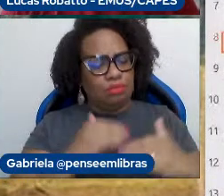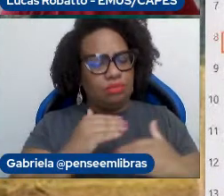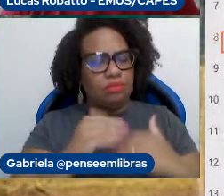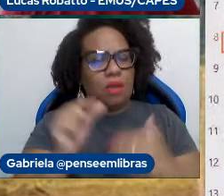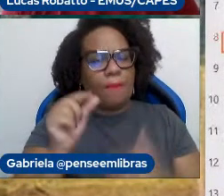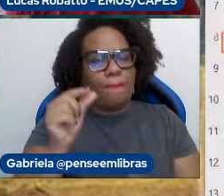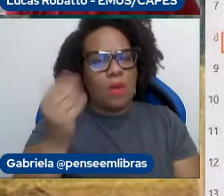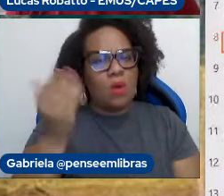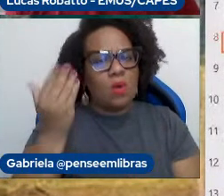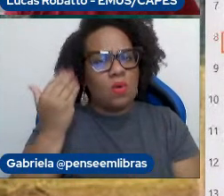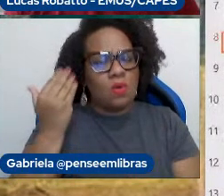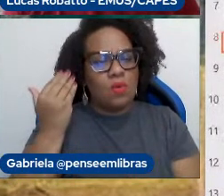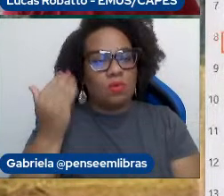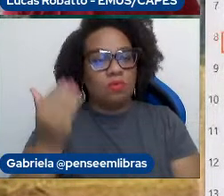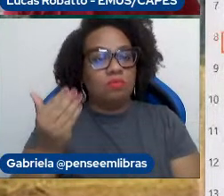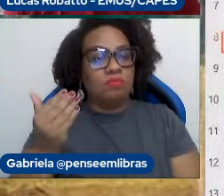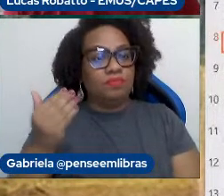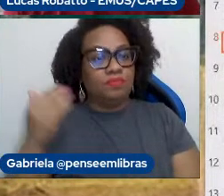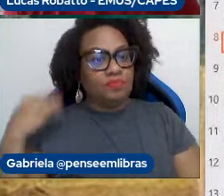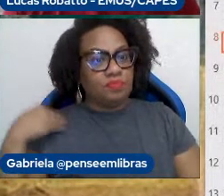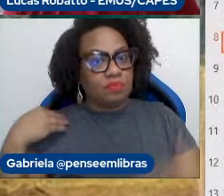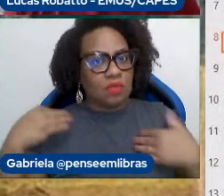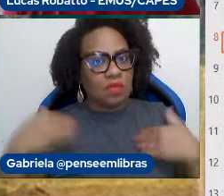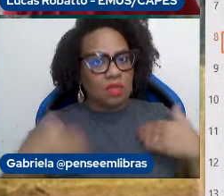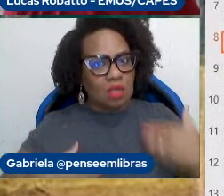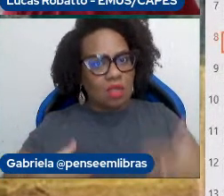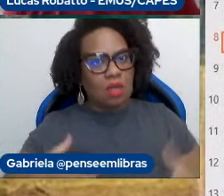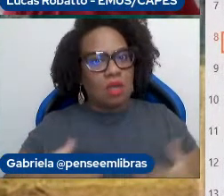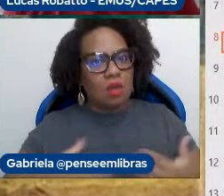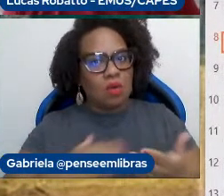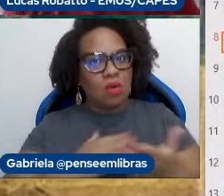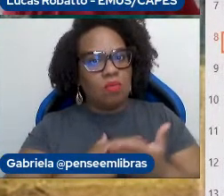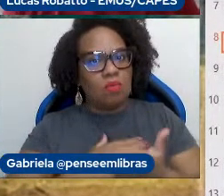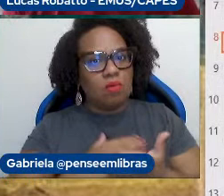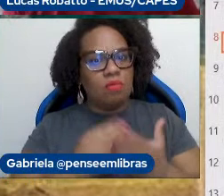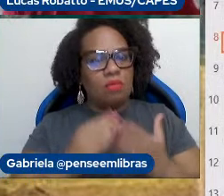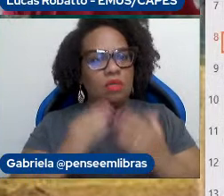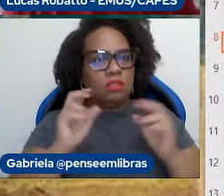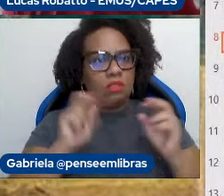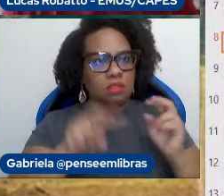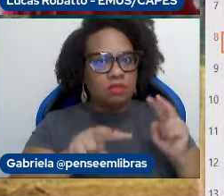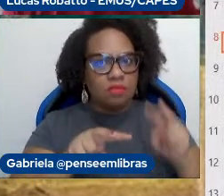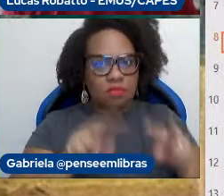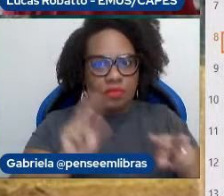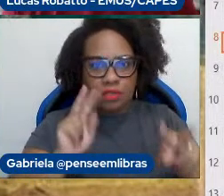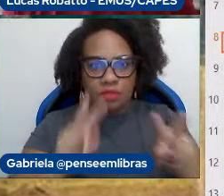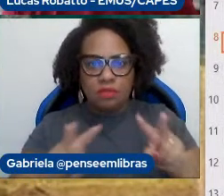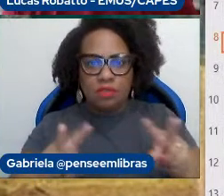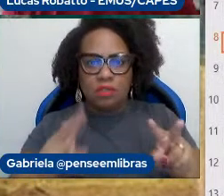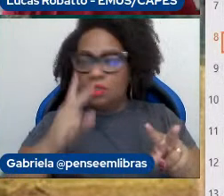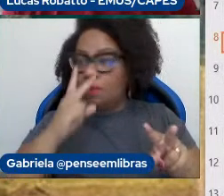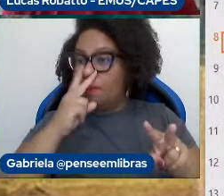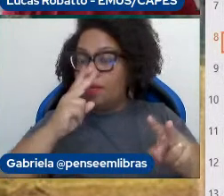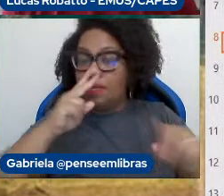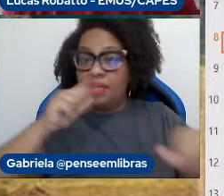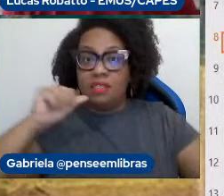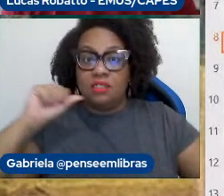o corpo começa a aparecer. Então, eu entendo isso como uma espécie de virada conceitual.